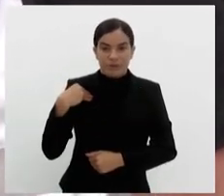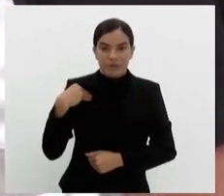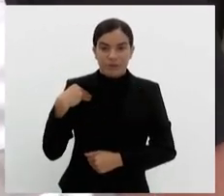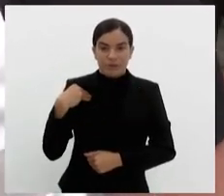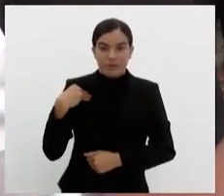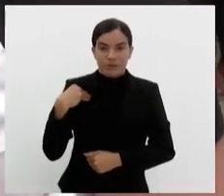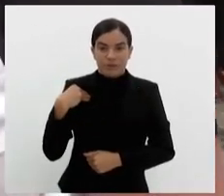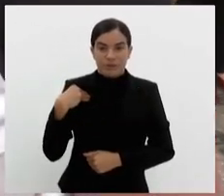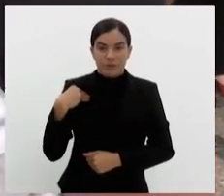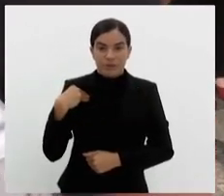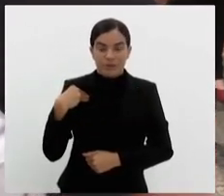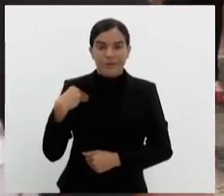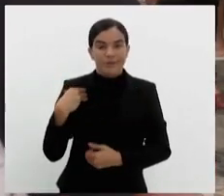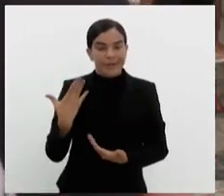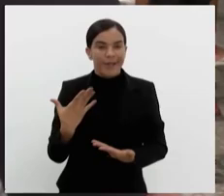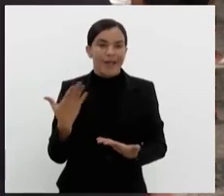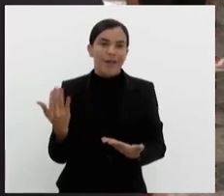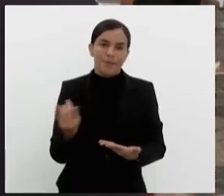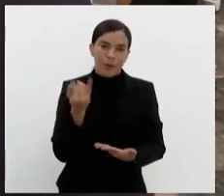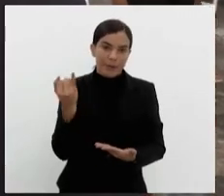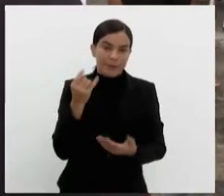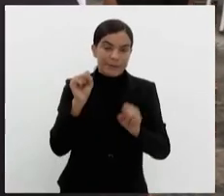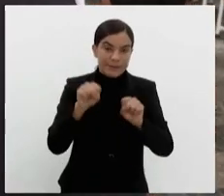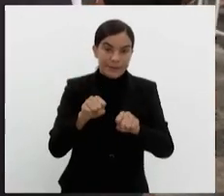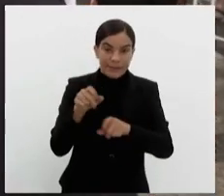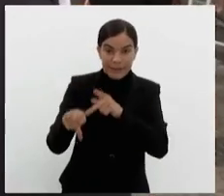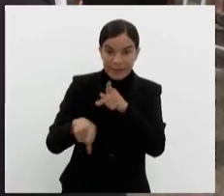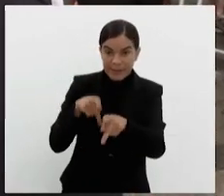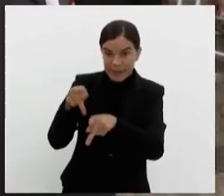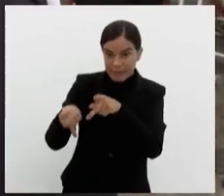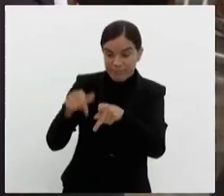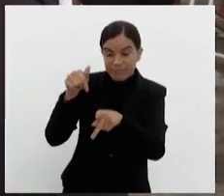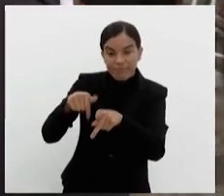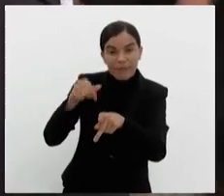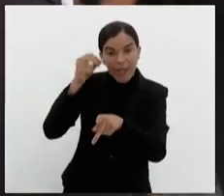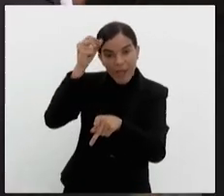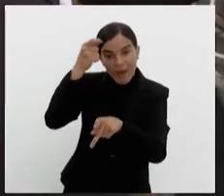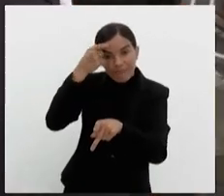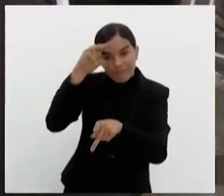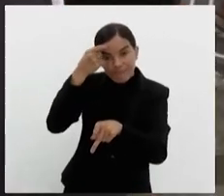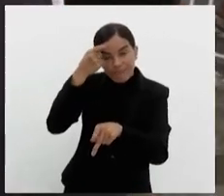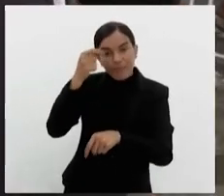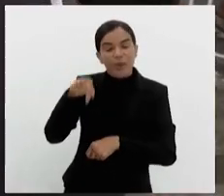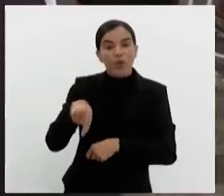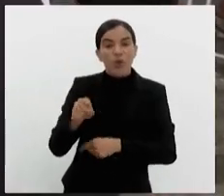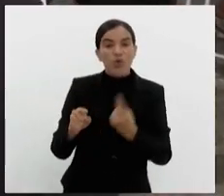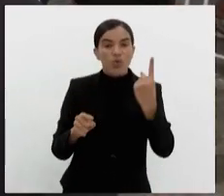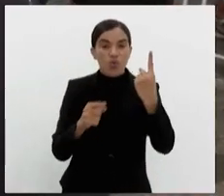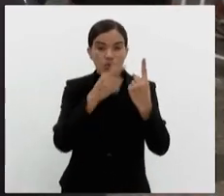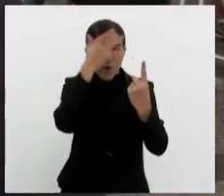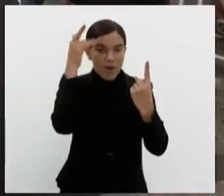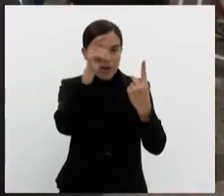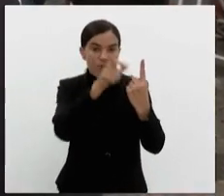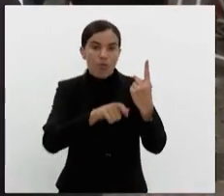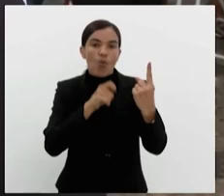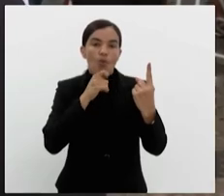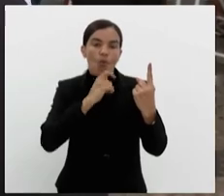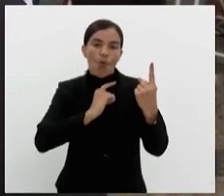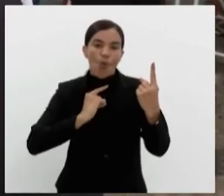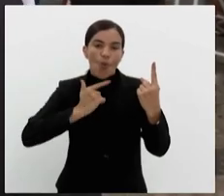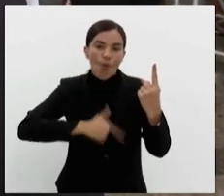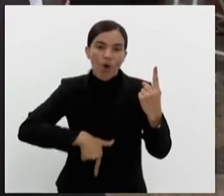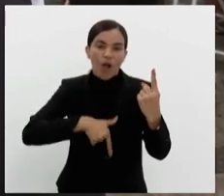é muito importante que a população tenha consciência de que uma pessoa sem documentação